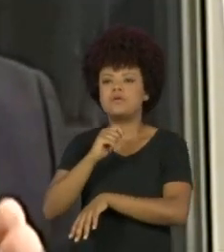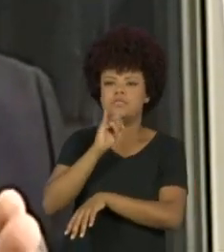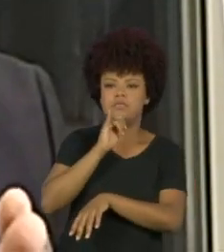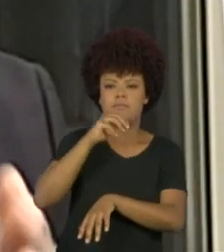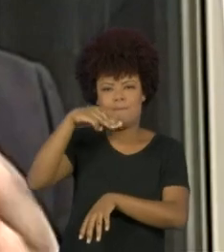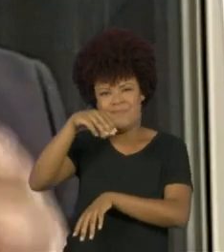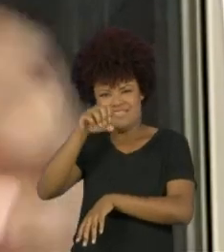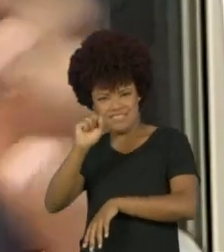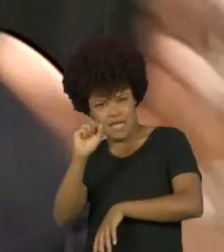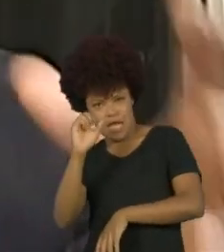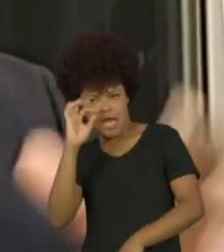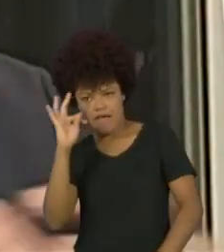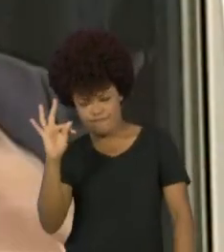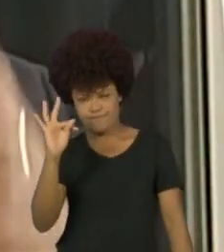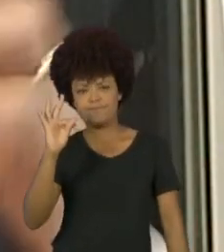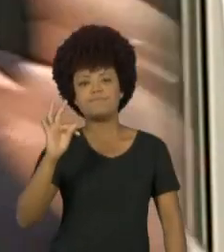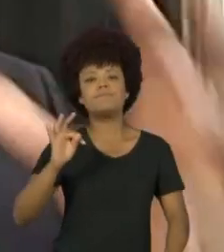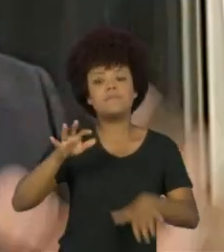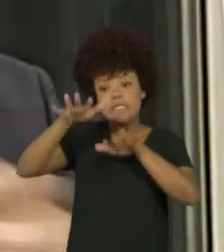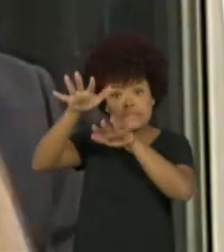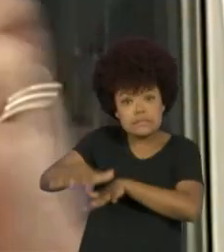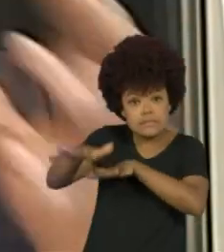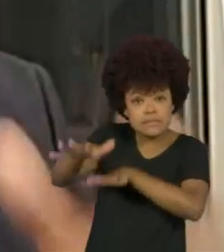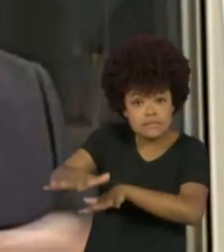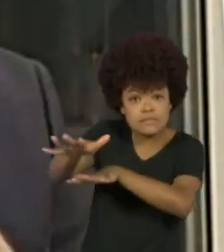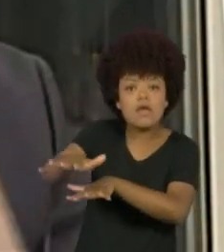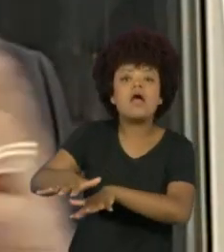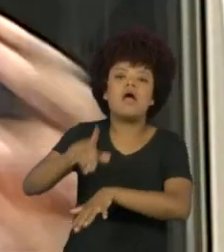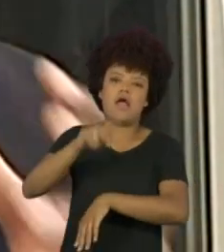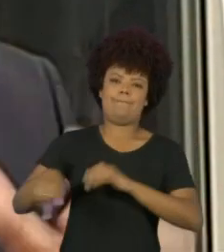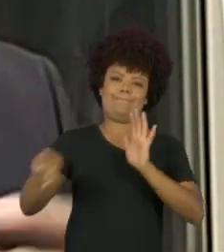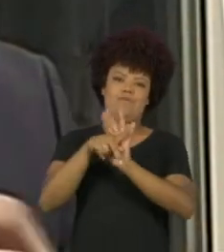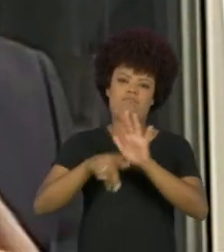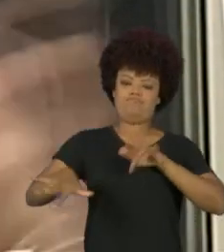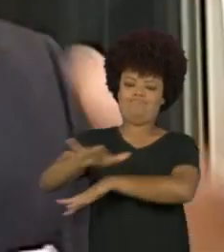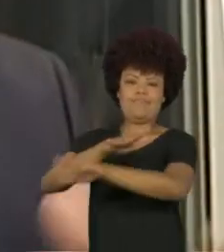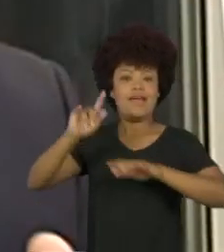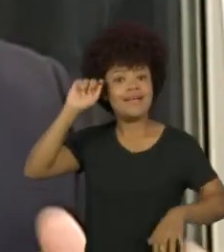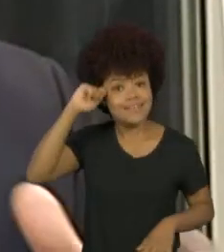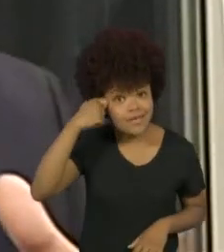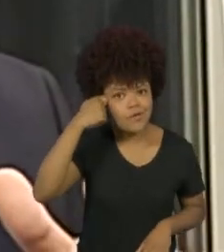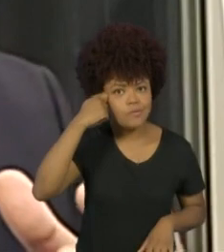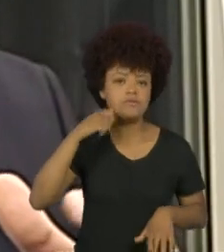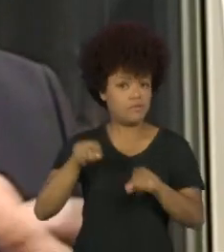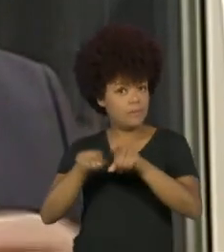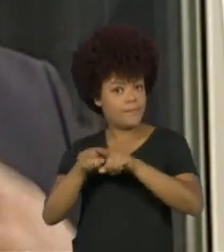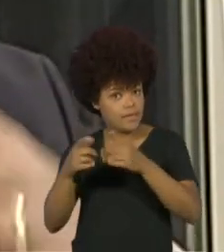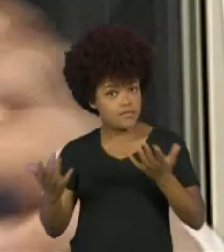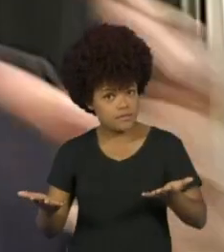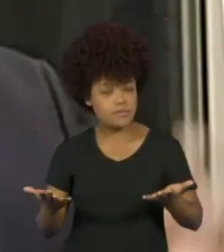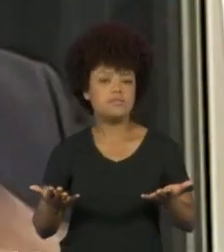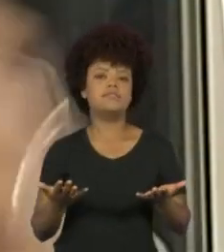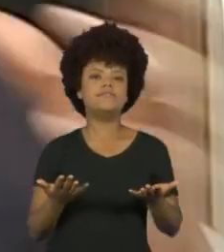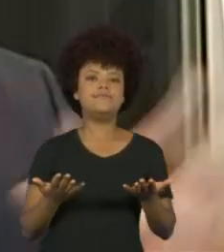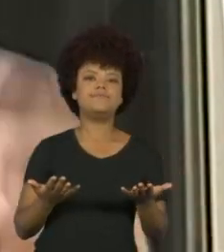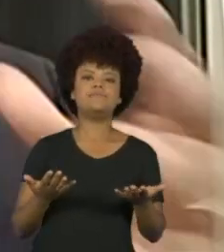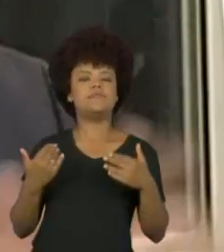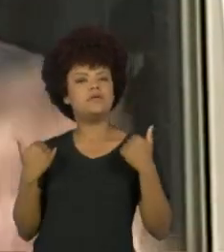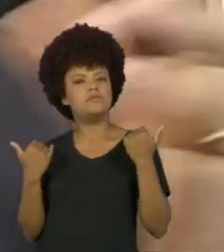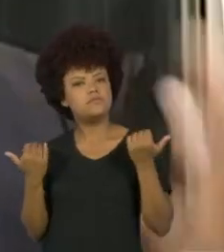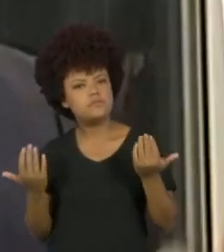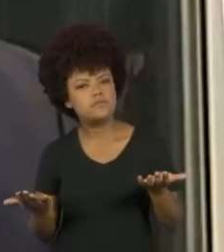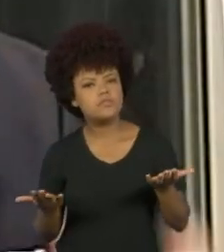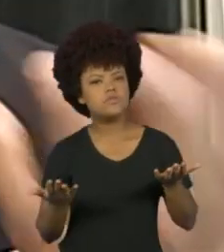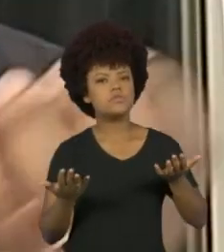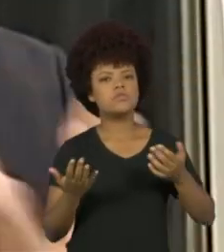ali também. Então, gente um pouco, meio que apaga um pouco o movimento sem terra, ou seja, esses movimentos sociais, de